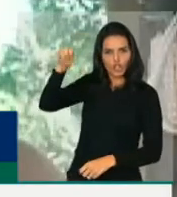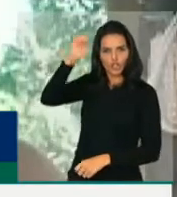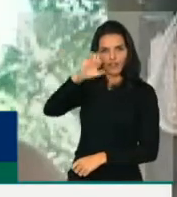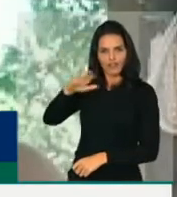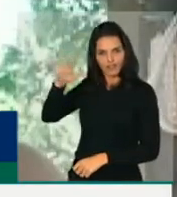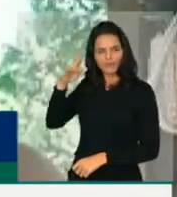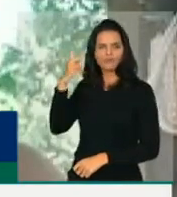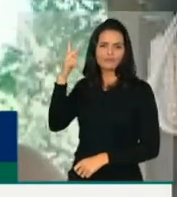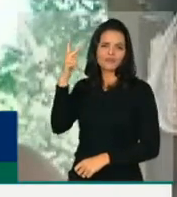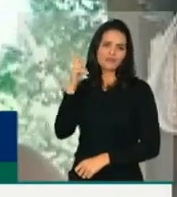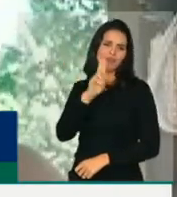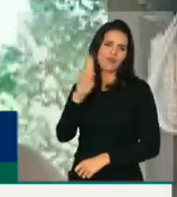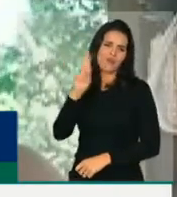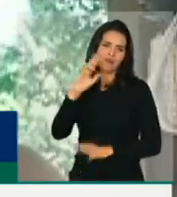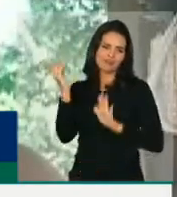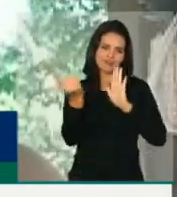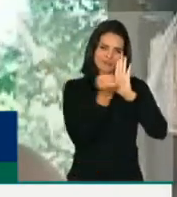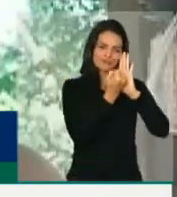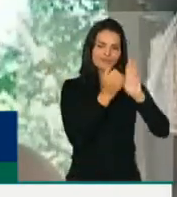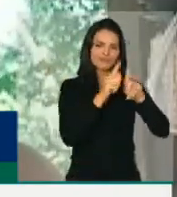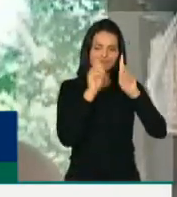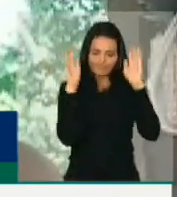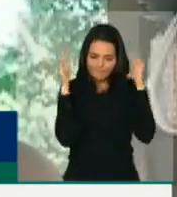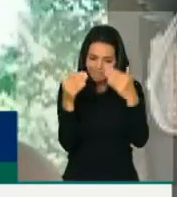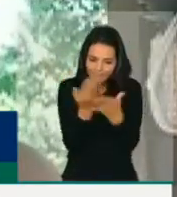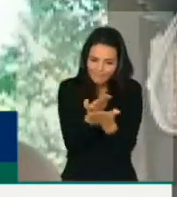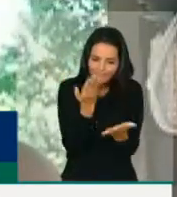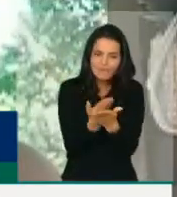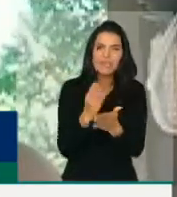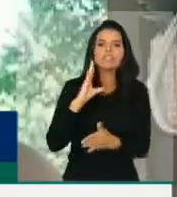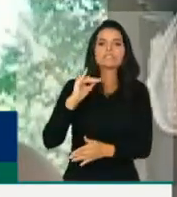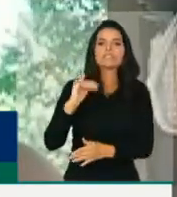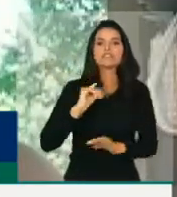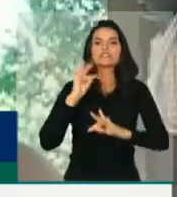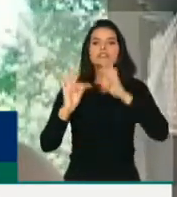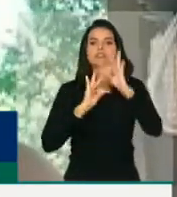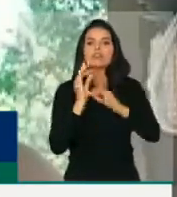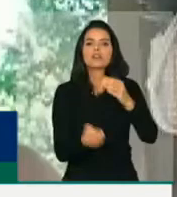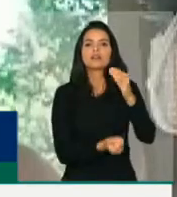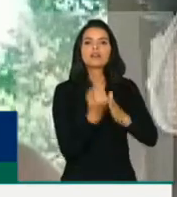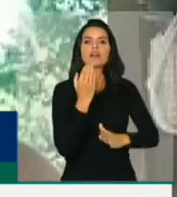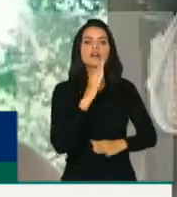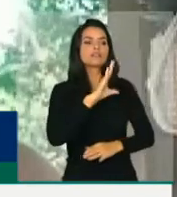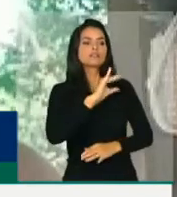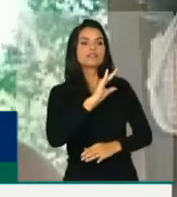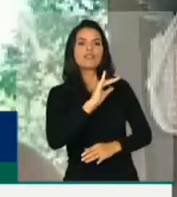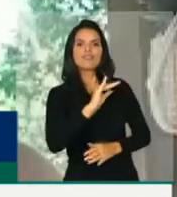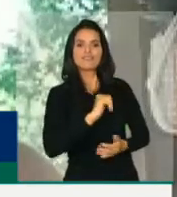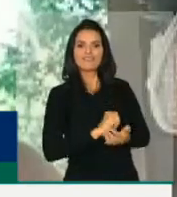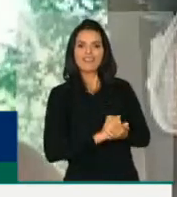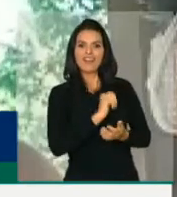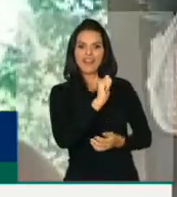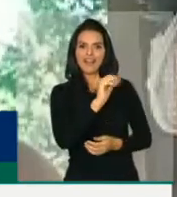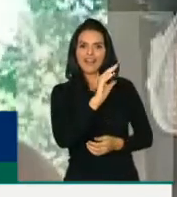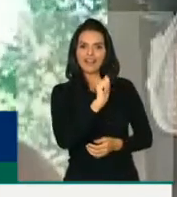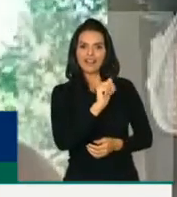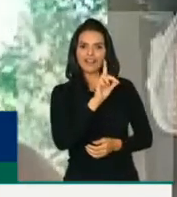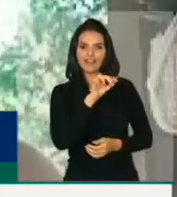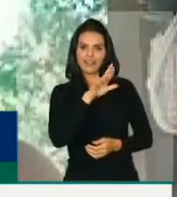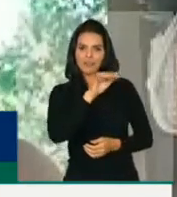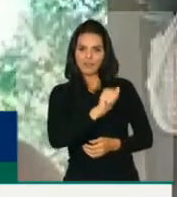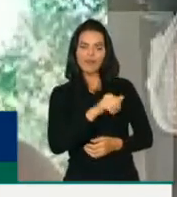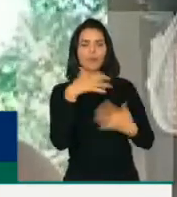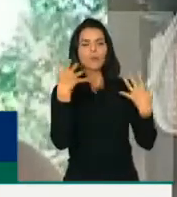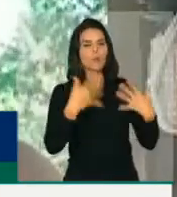especialmente à ciência e à tecnologia e fundou a Academia Baiana de Ciências, teve papel grande